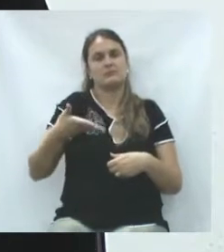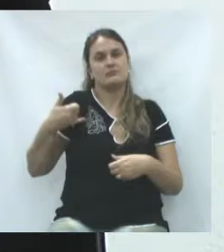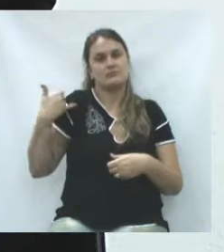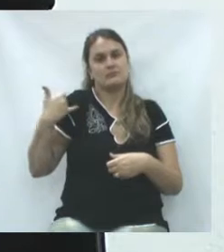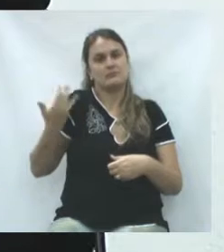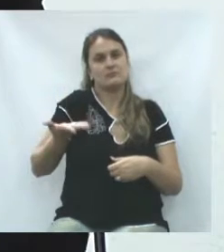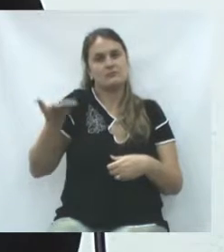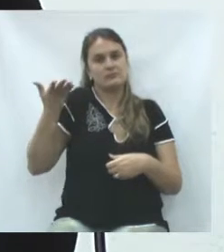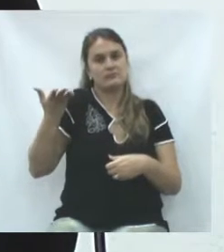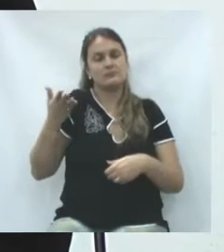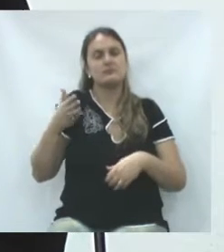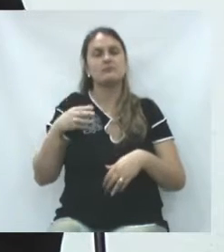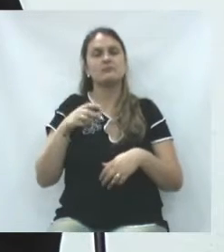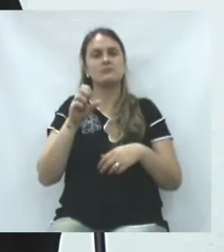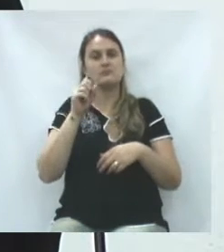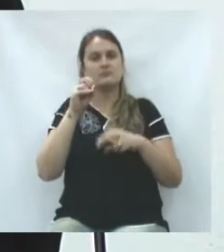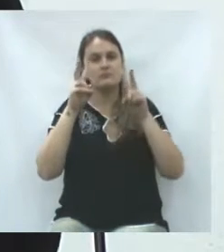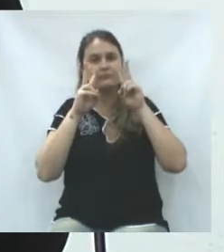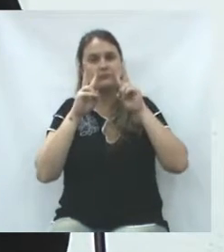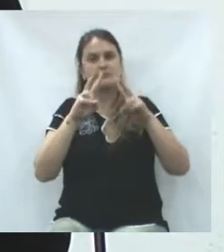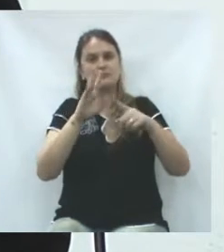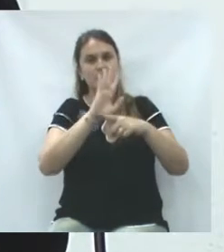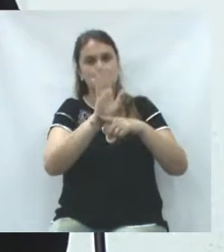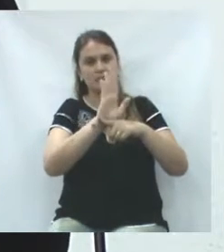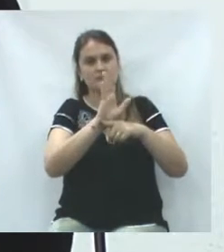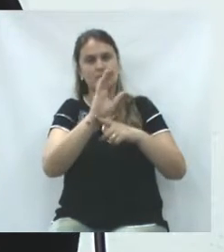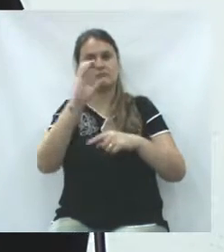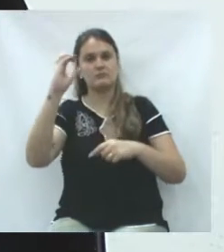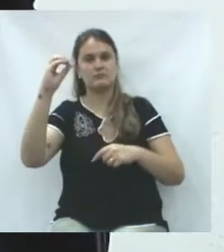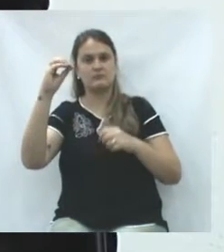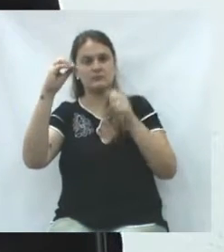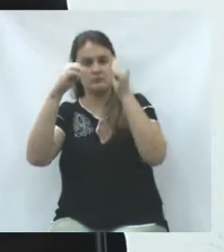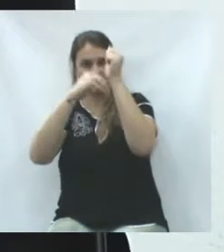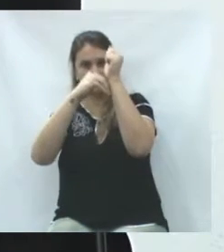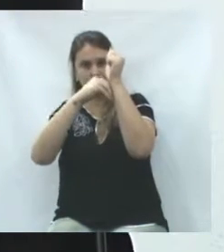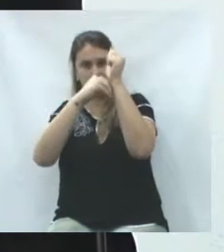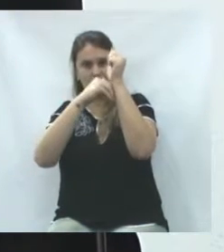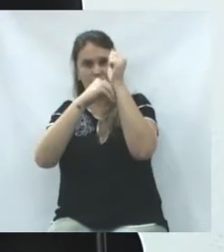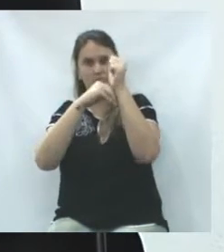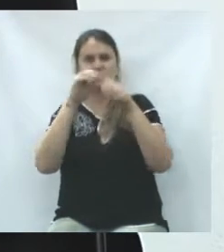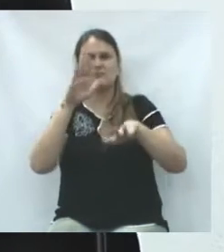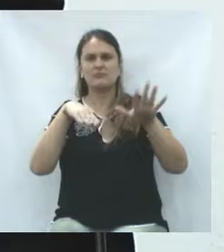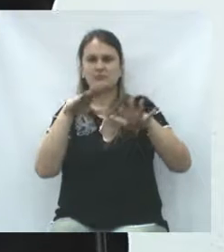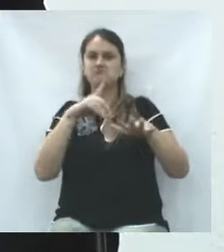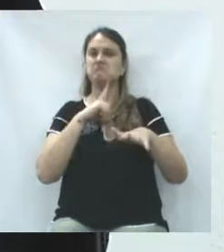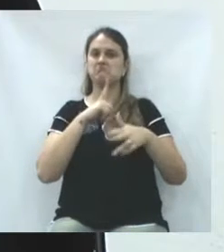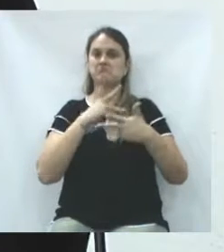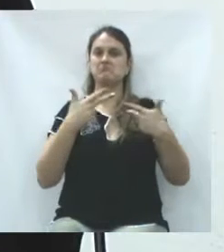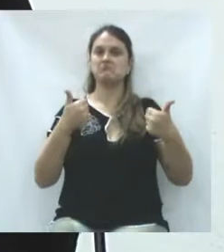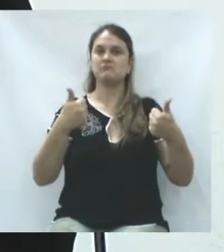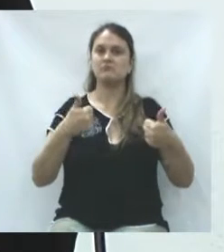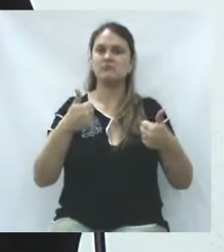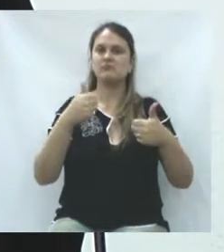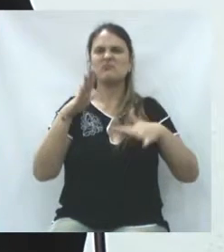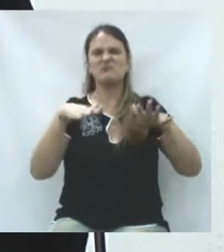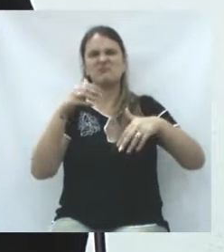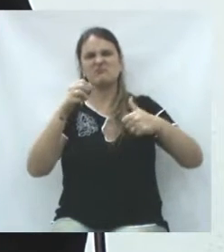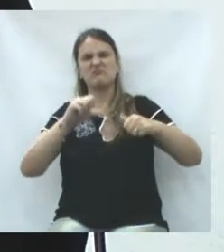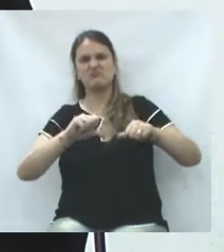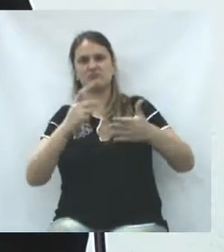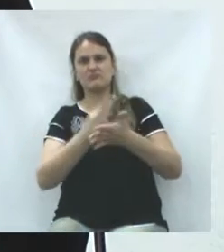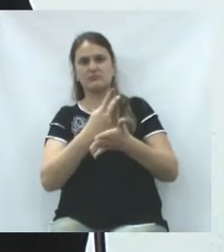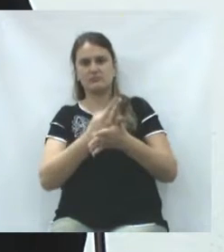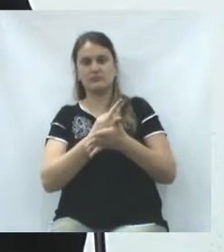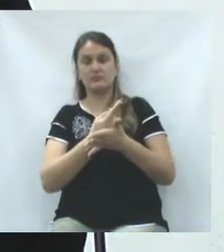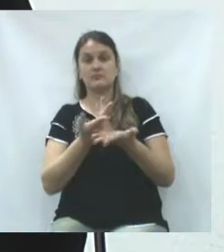idade, sem dúvida nenhuma, ao assistir esse filme, O Segredo, verás por que muita coisa deu certo na tua vida e outras deu